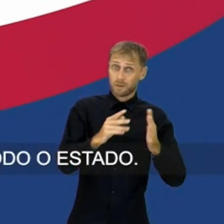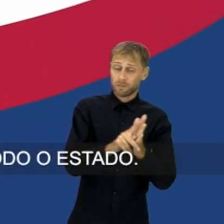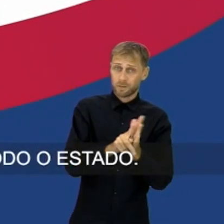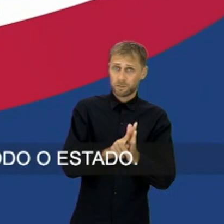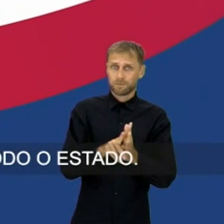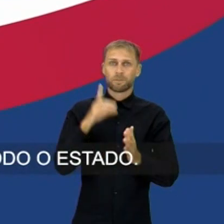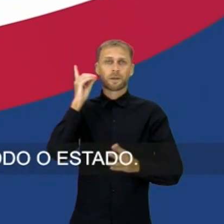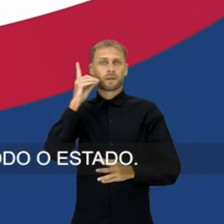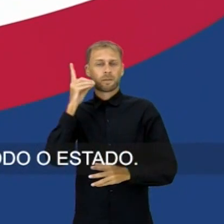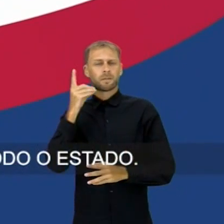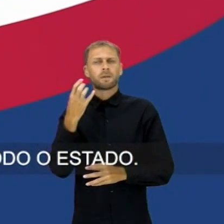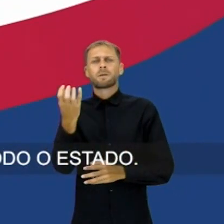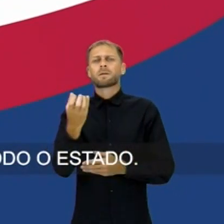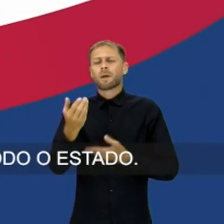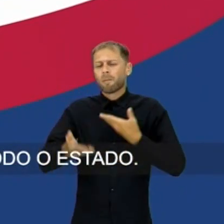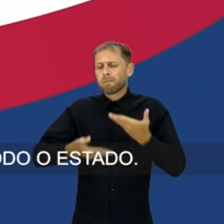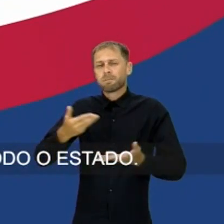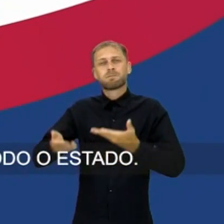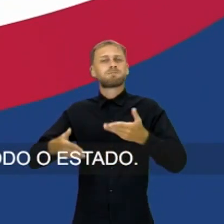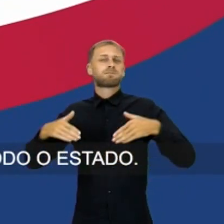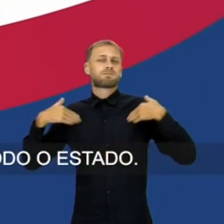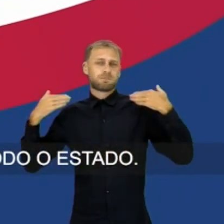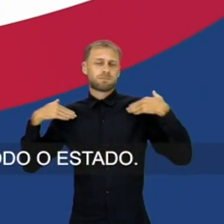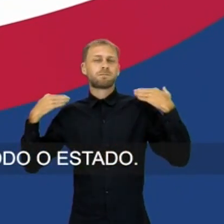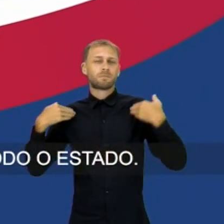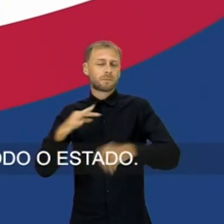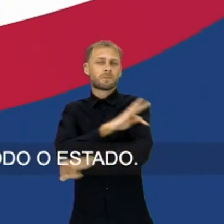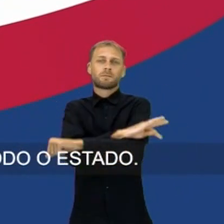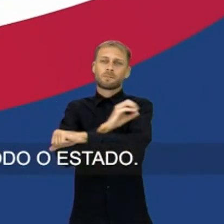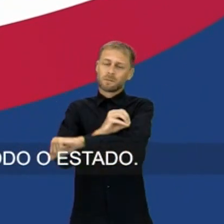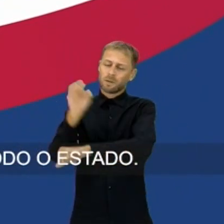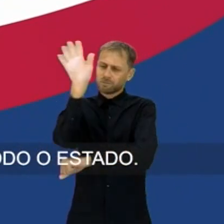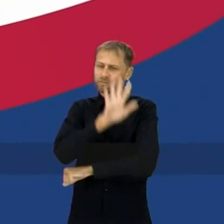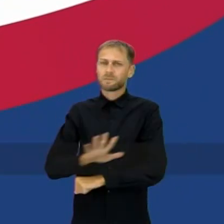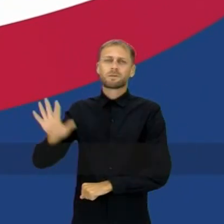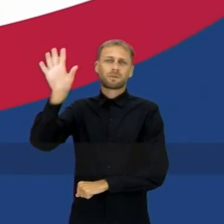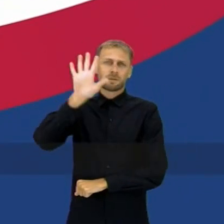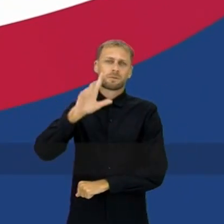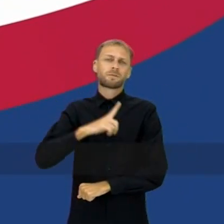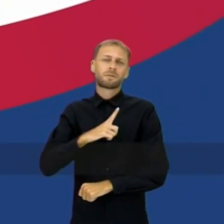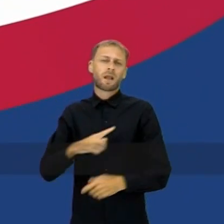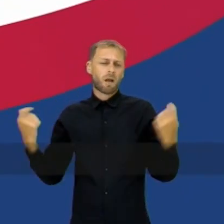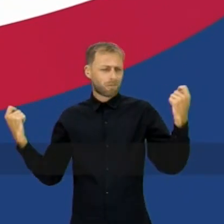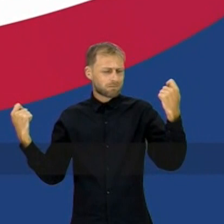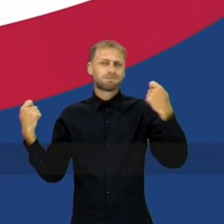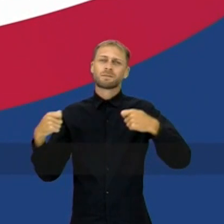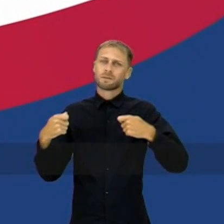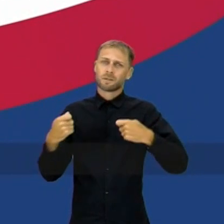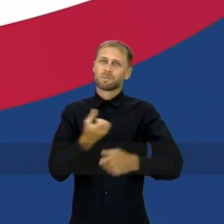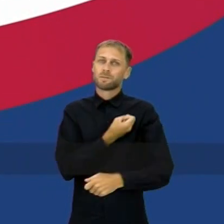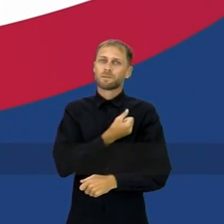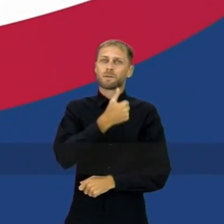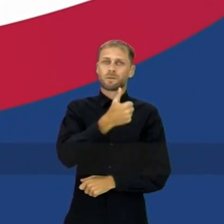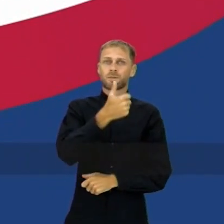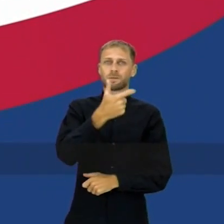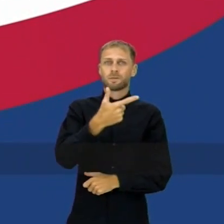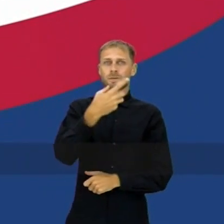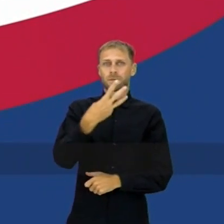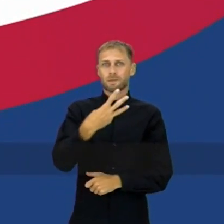Como deputado, quero fomentar o turismo sustentável em todo o estado. Temos um potencial enorme. Meu número é